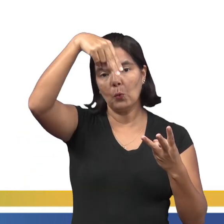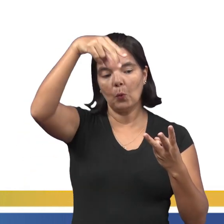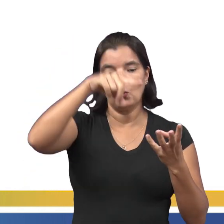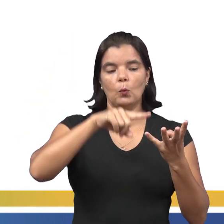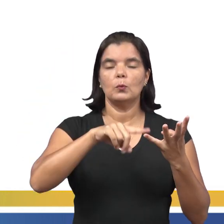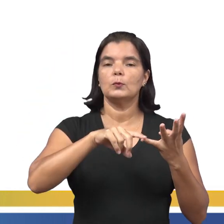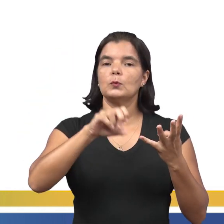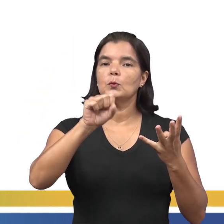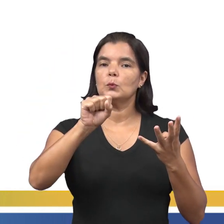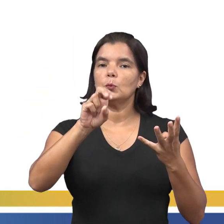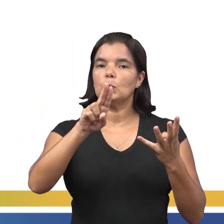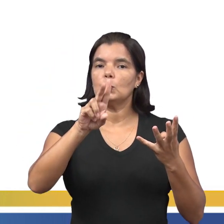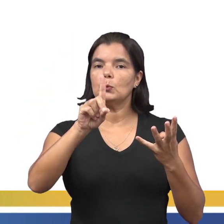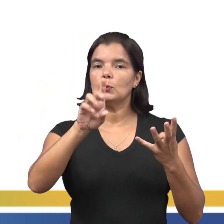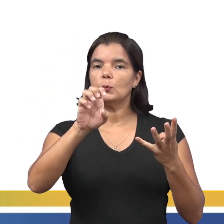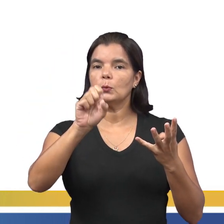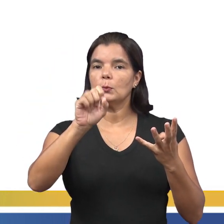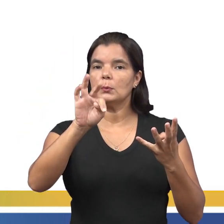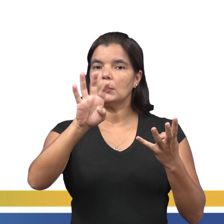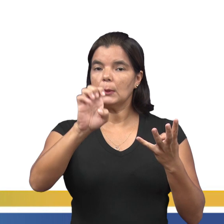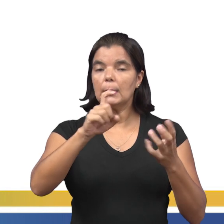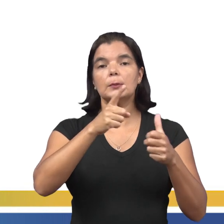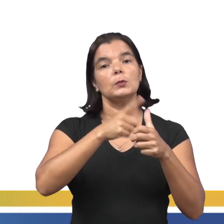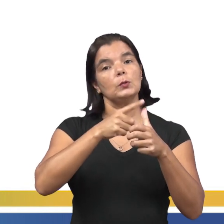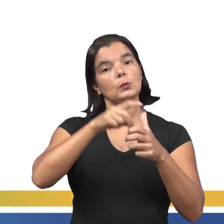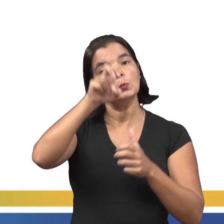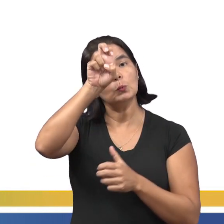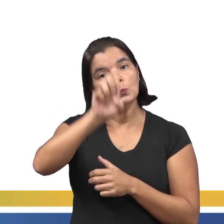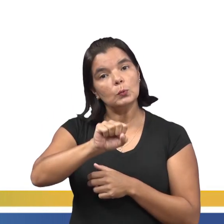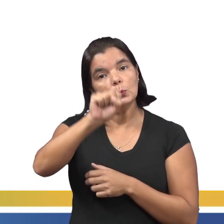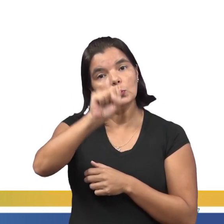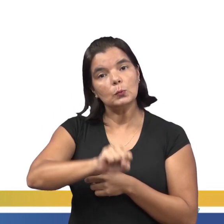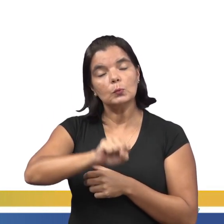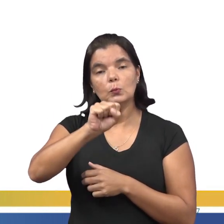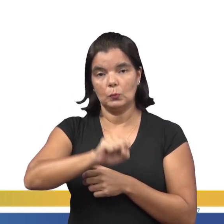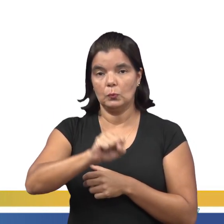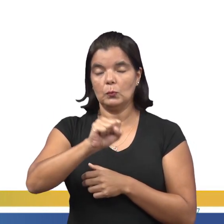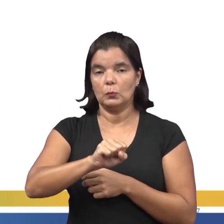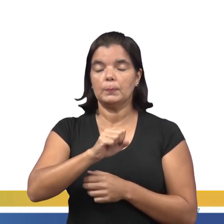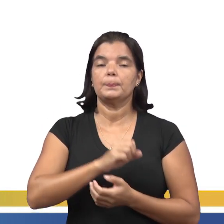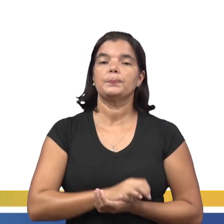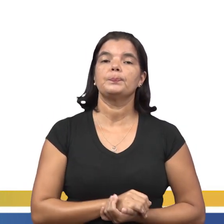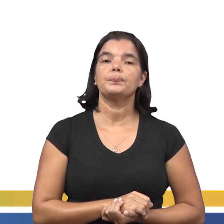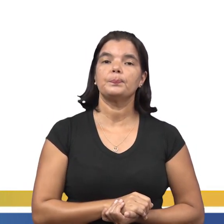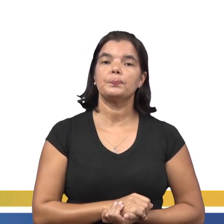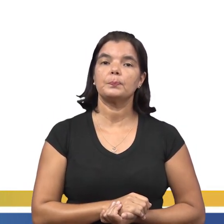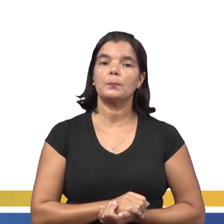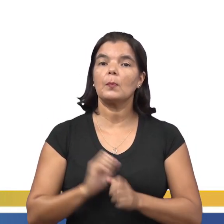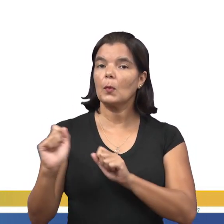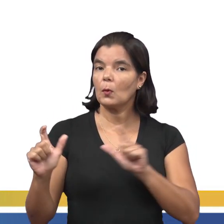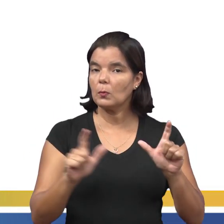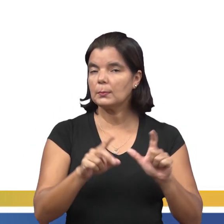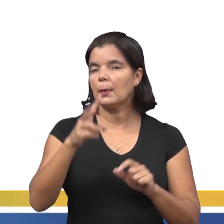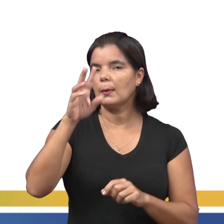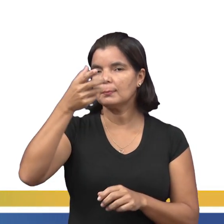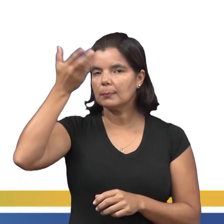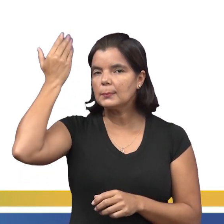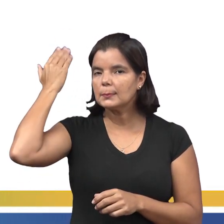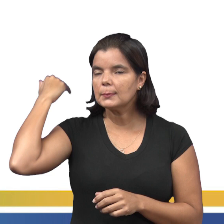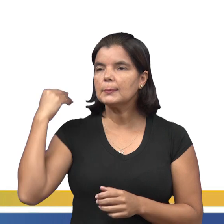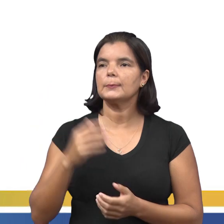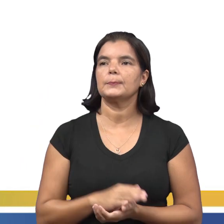o sul. Até lembrou aquele nosso mapa que usamos nos slides anteriores. Vamos em frente,